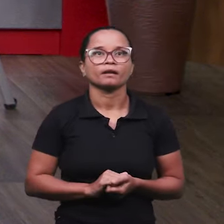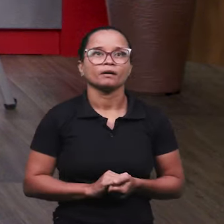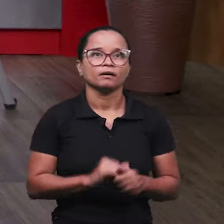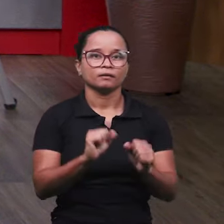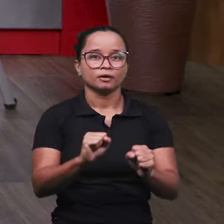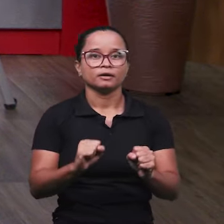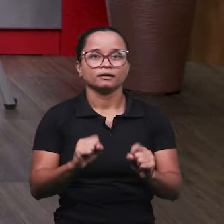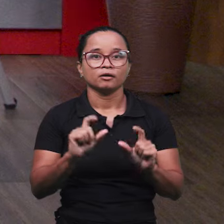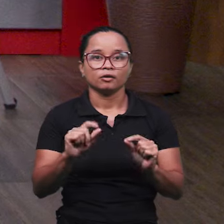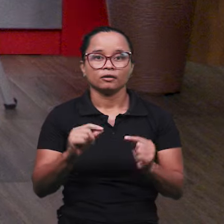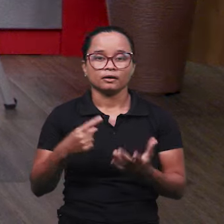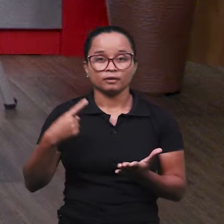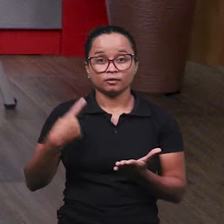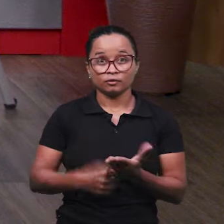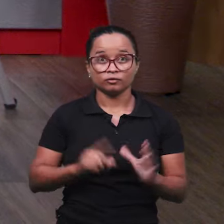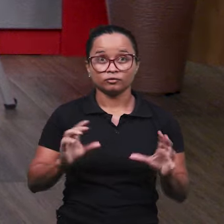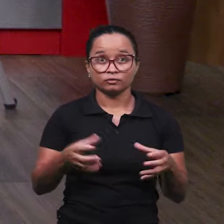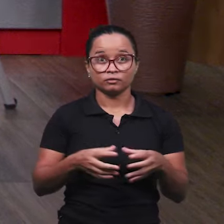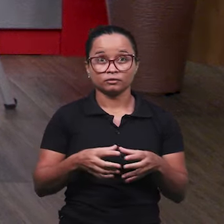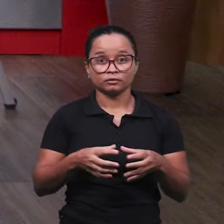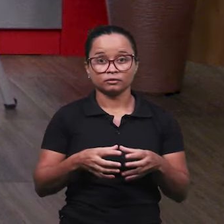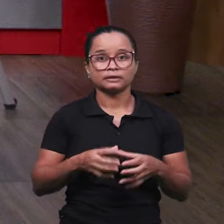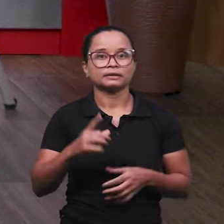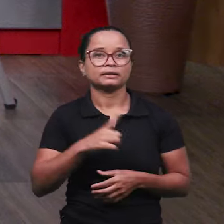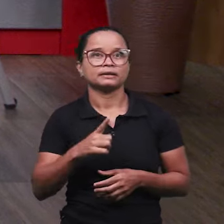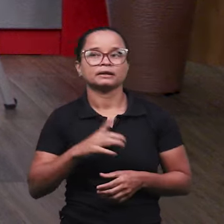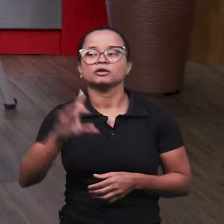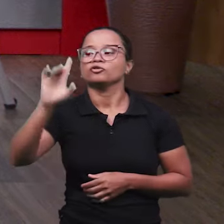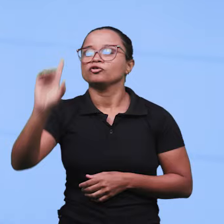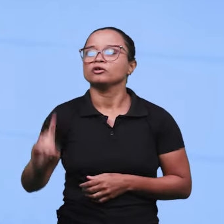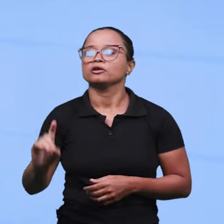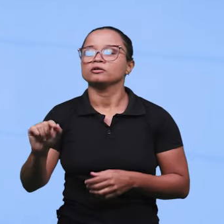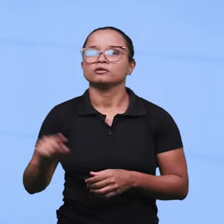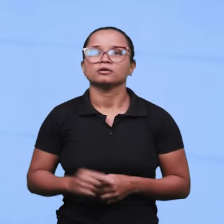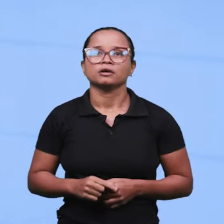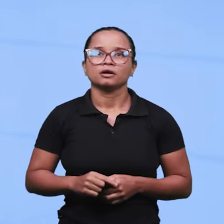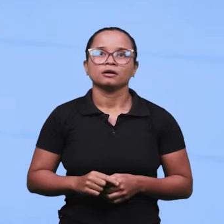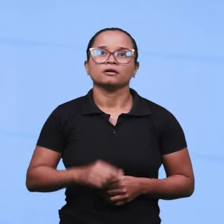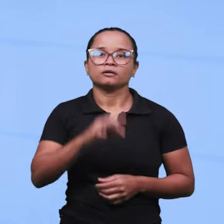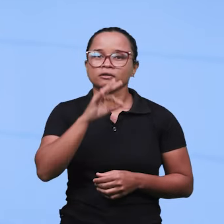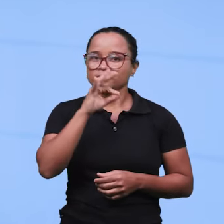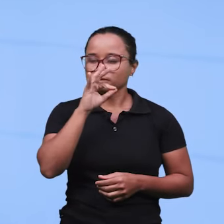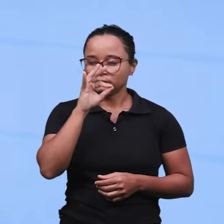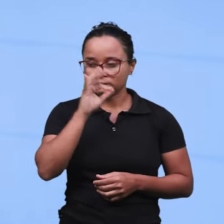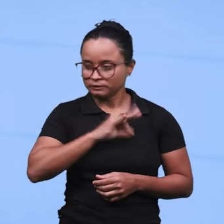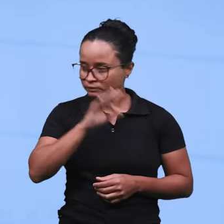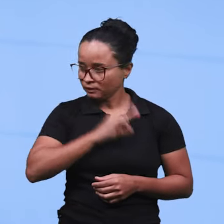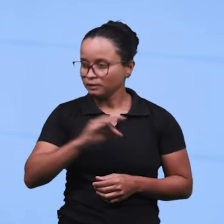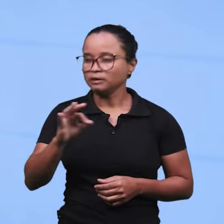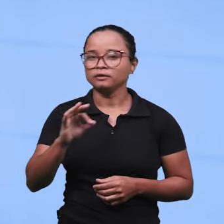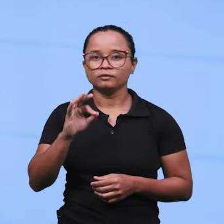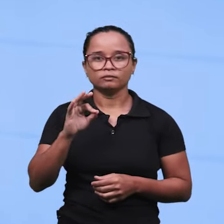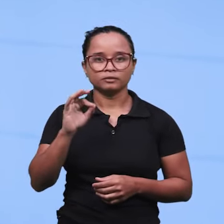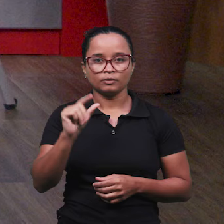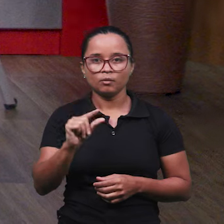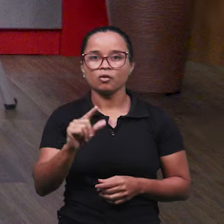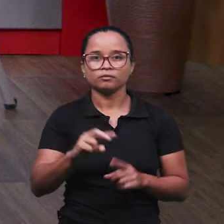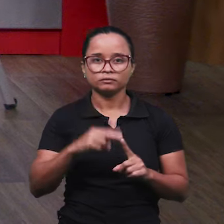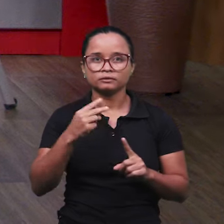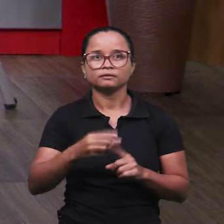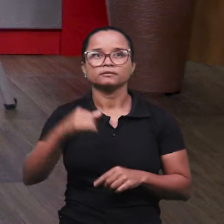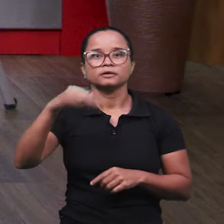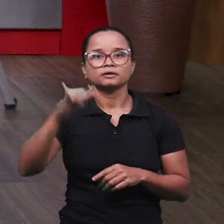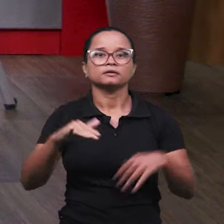pode ser que, no acordo coletivo, já tem esse direito dele receber independente desse laudo. E aí,